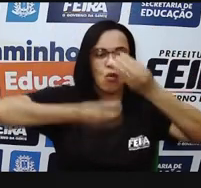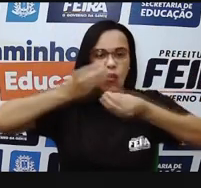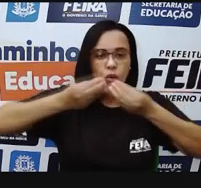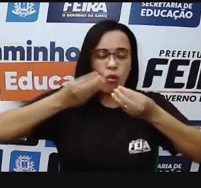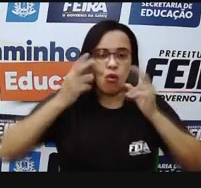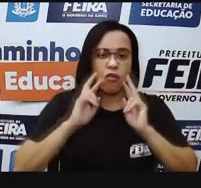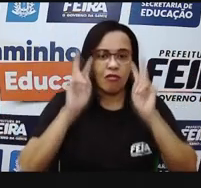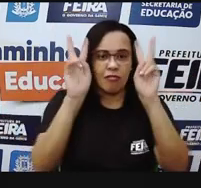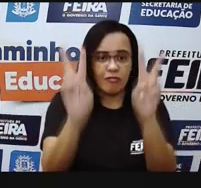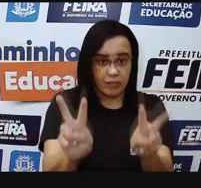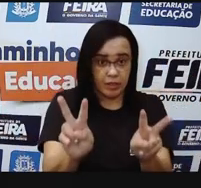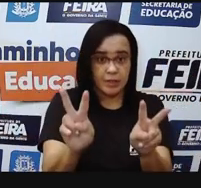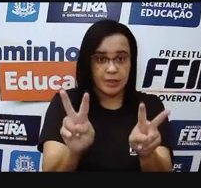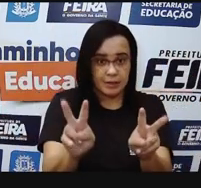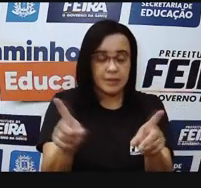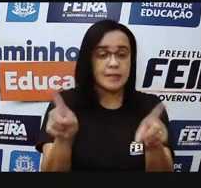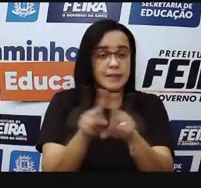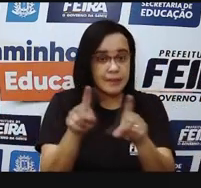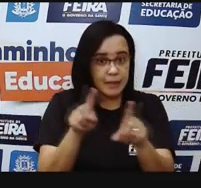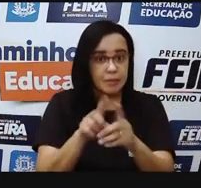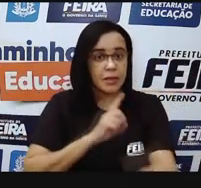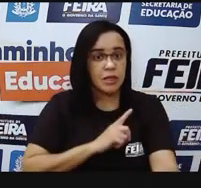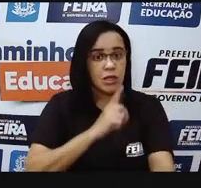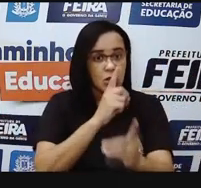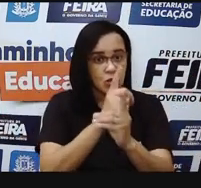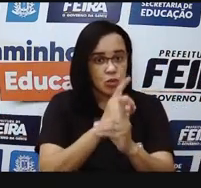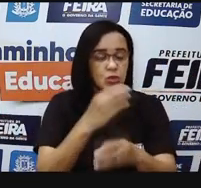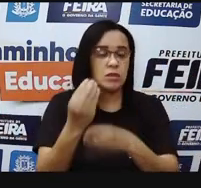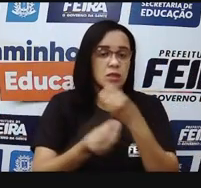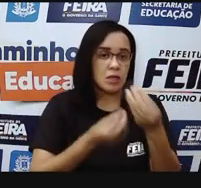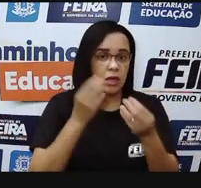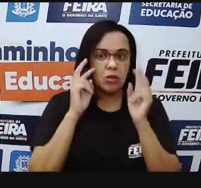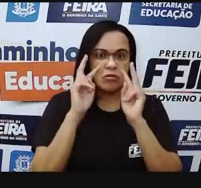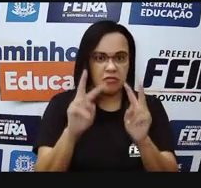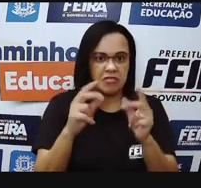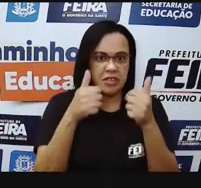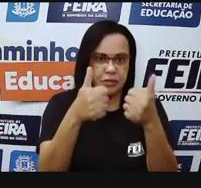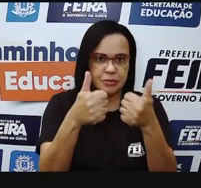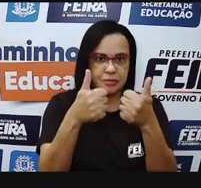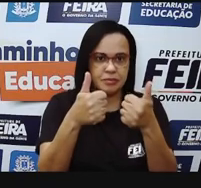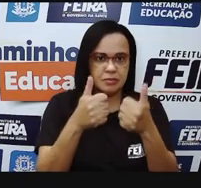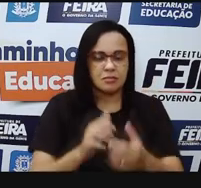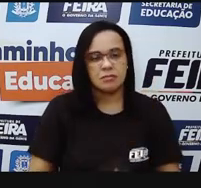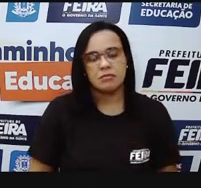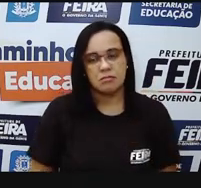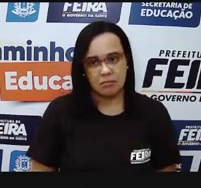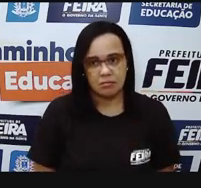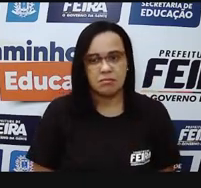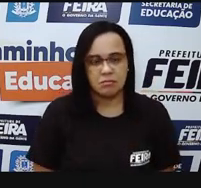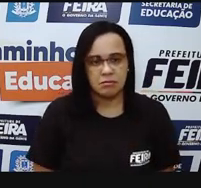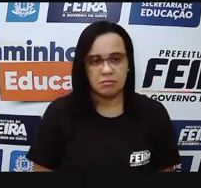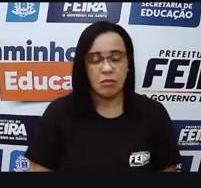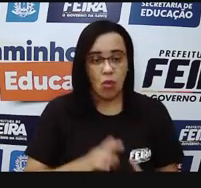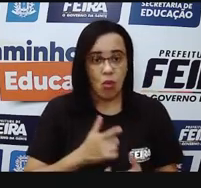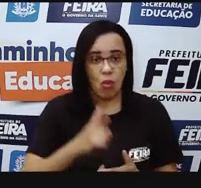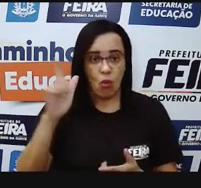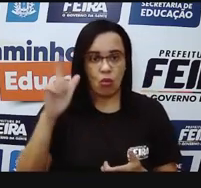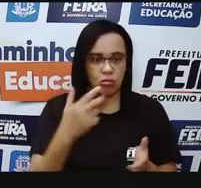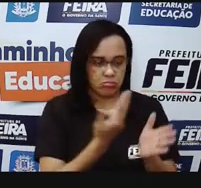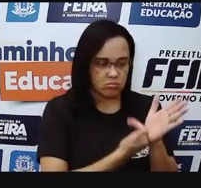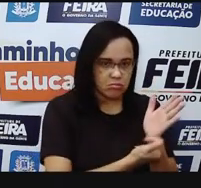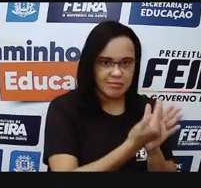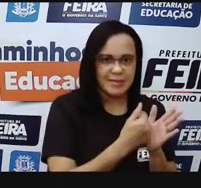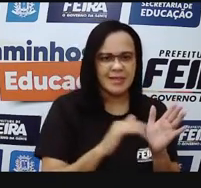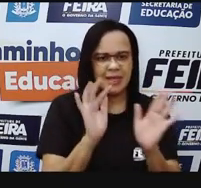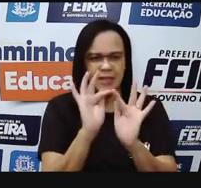né, e consiga identificar o que a gente tá ouvindo. Então, aqui uma imagem simples,